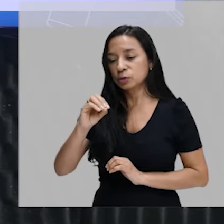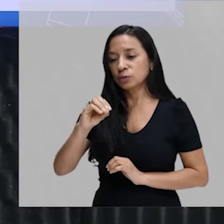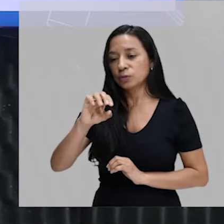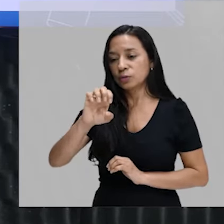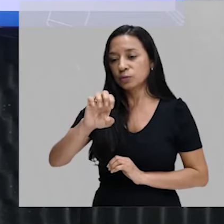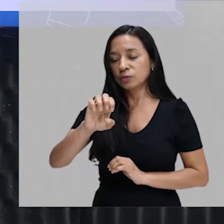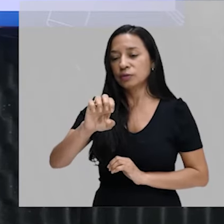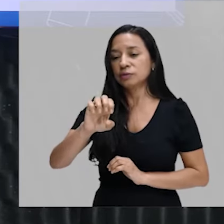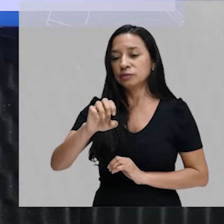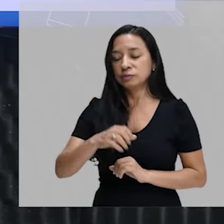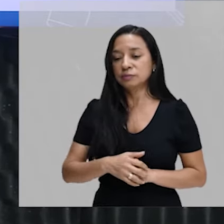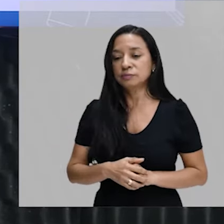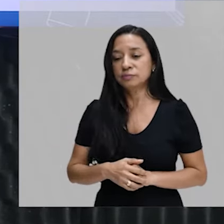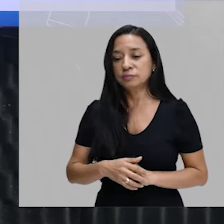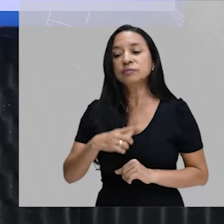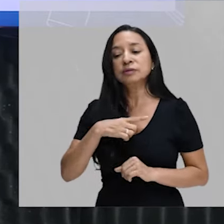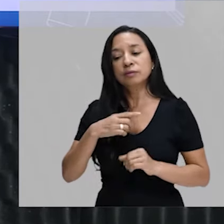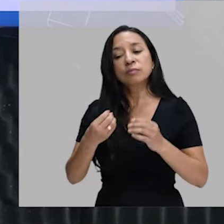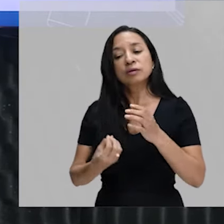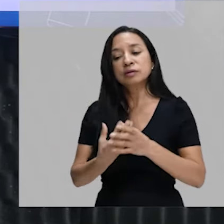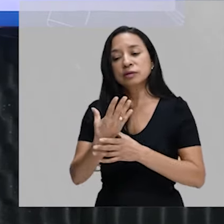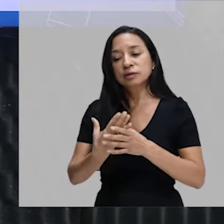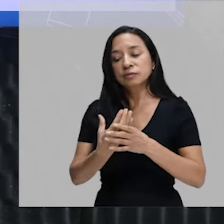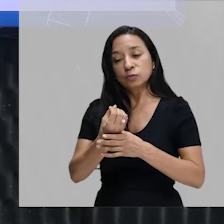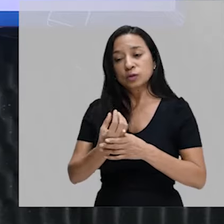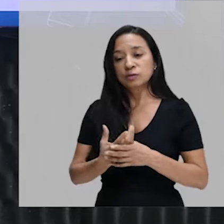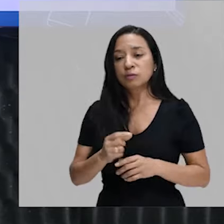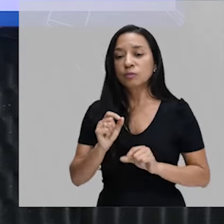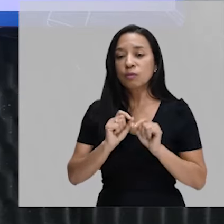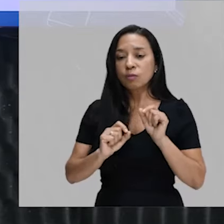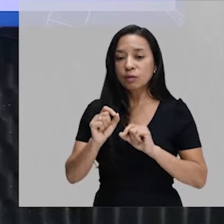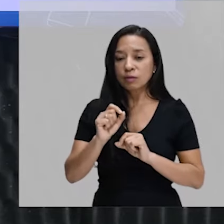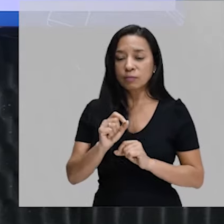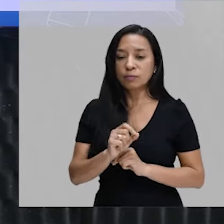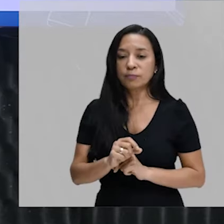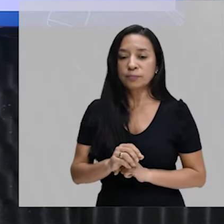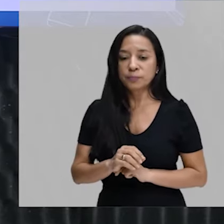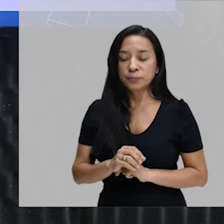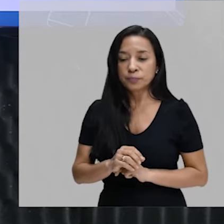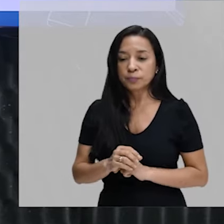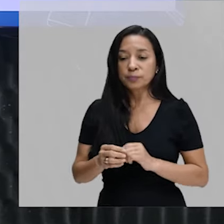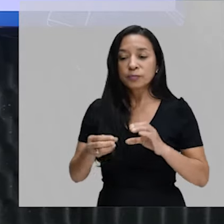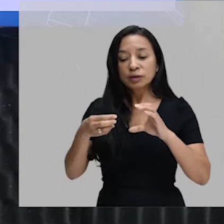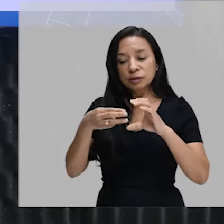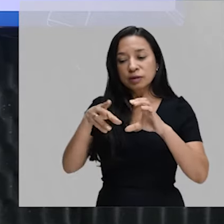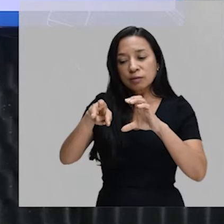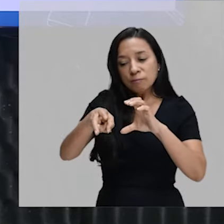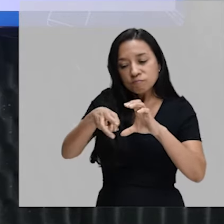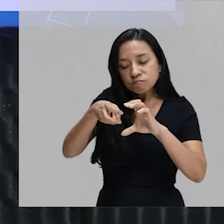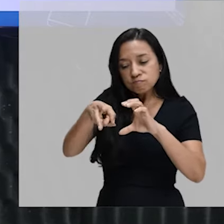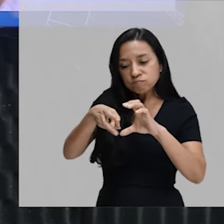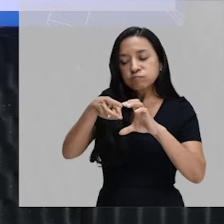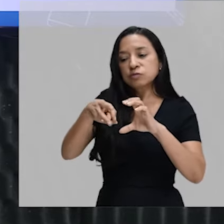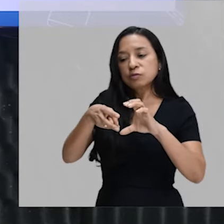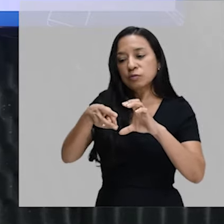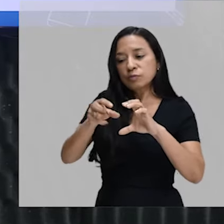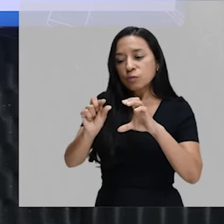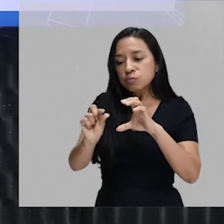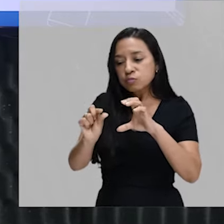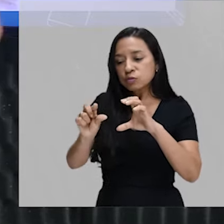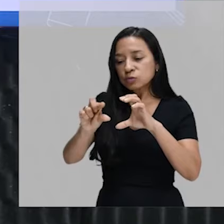outro lado, existe a função heterofágica, que é quando a célula absorve uma partícula externa.